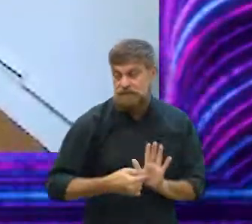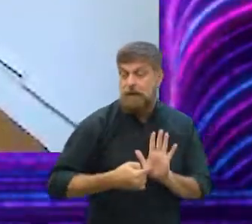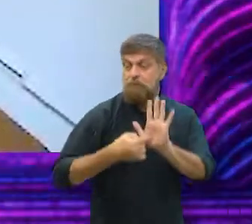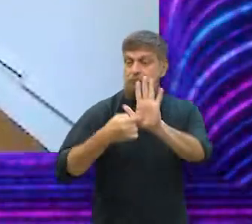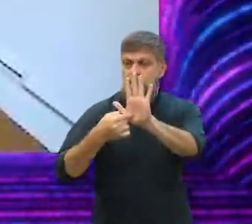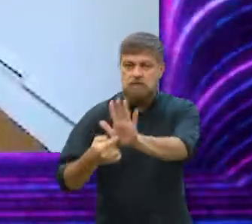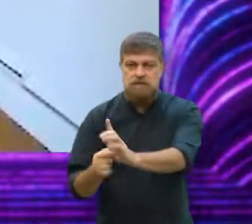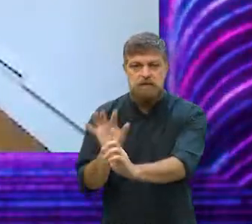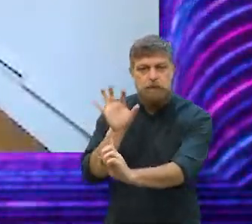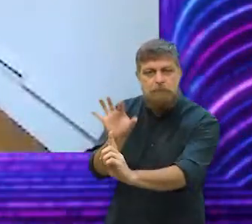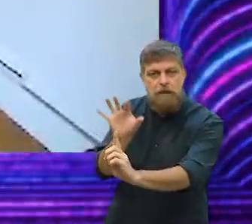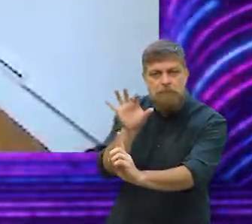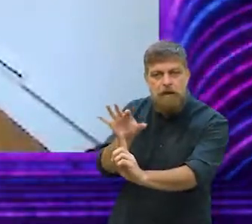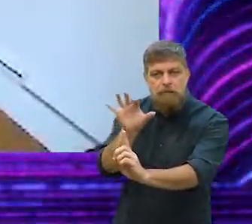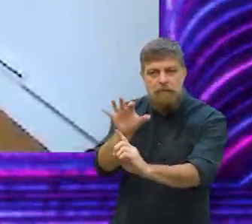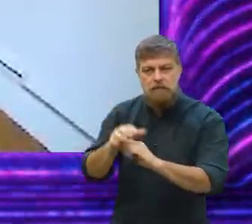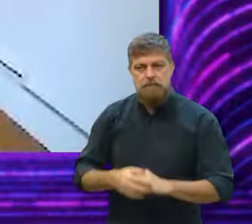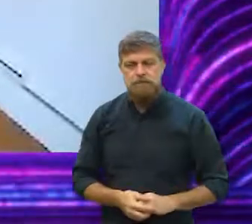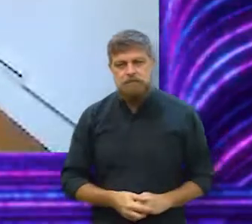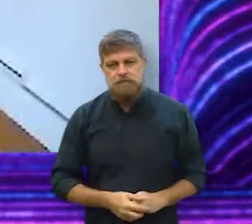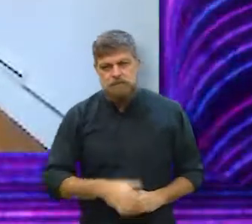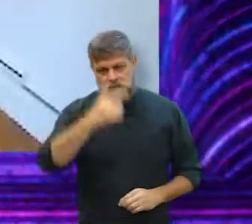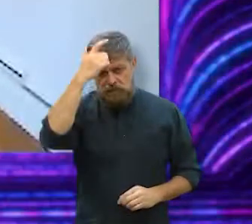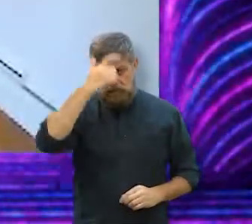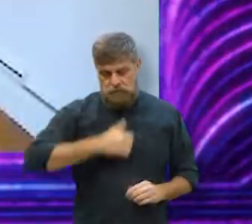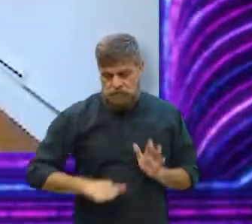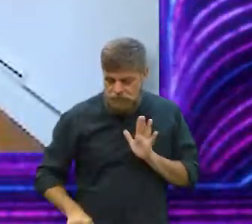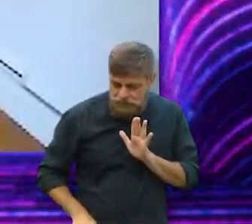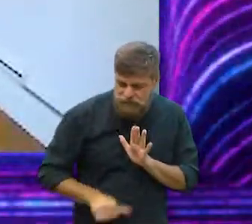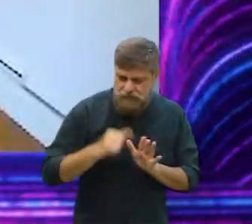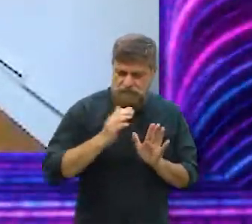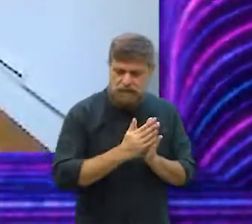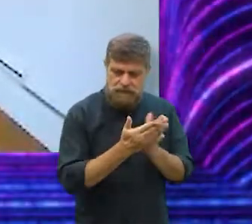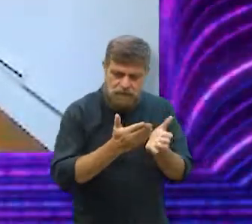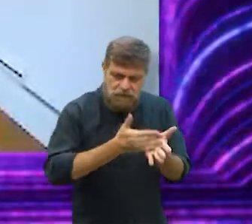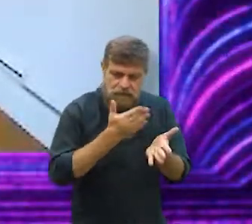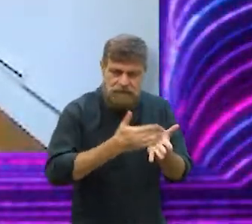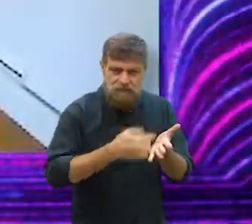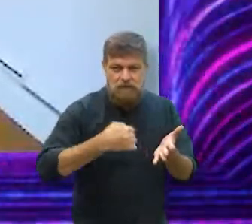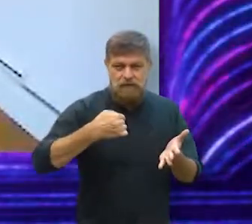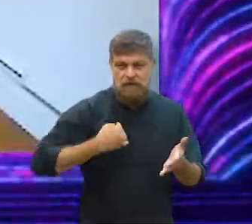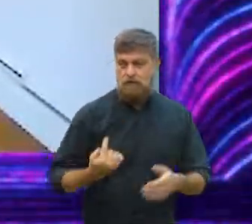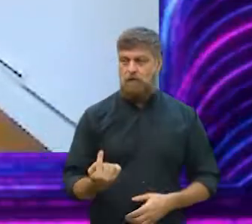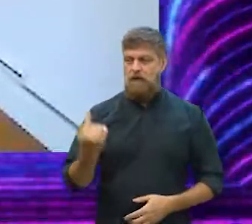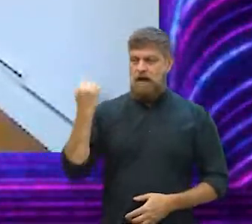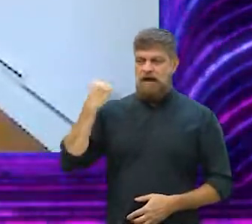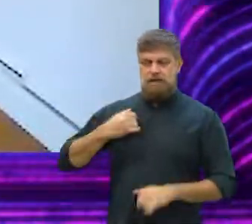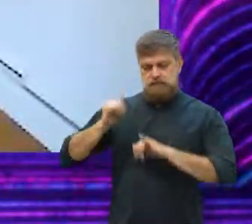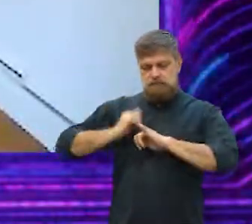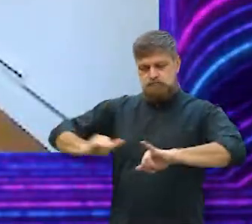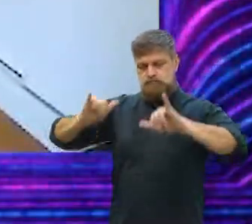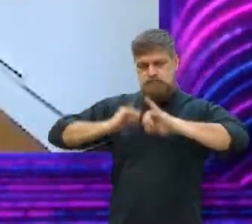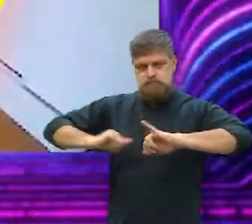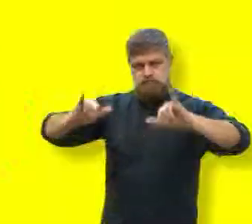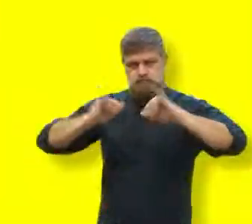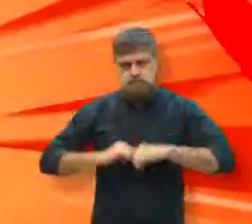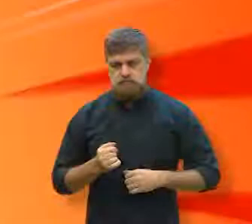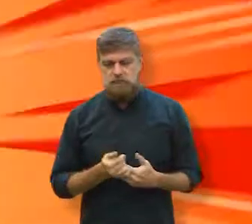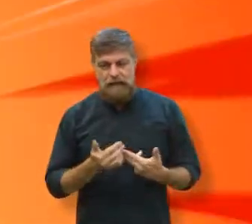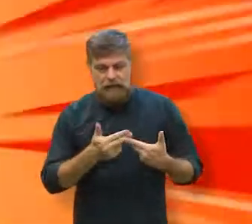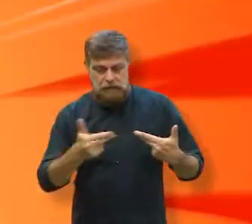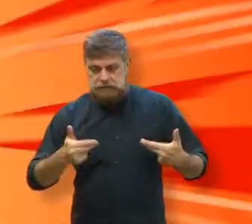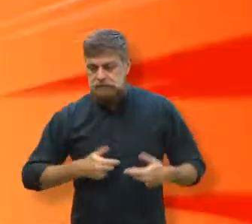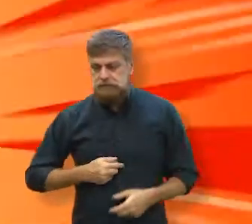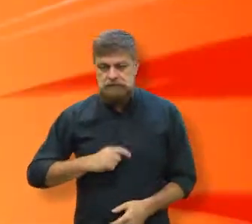de uma certa maneira, né? E eu, nos meus primeiros livros, especialmente porque eu era uma autora que estava lançando as primeiras